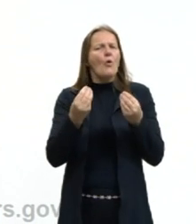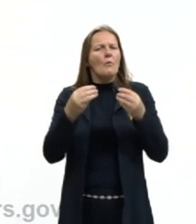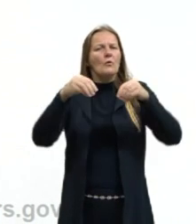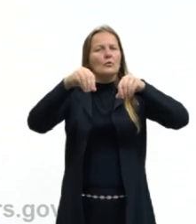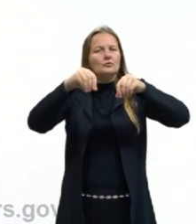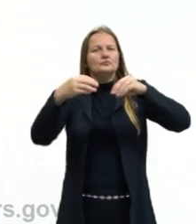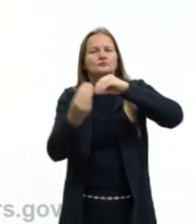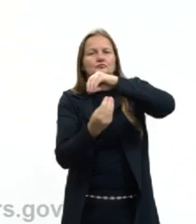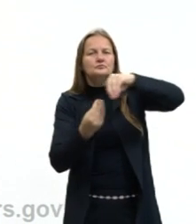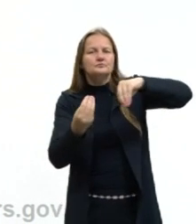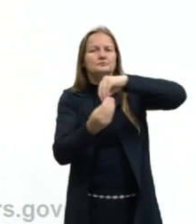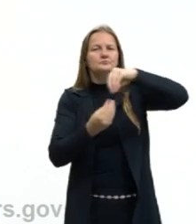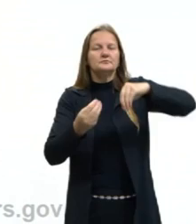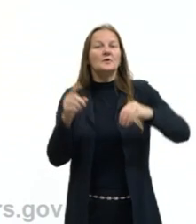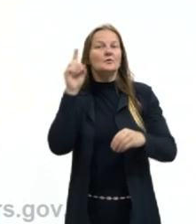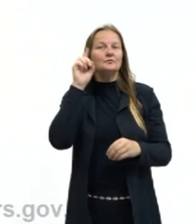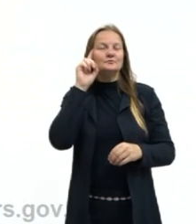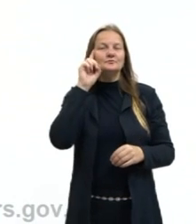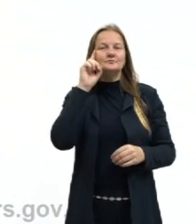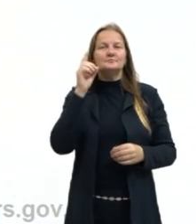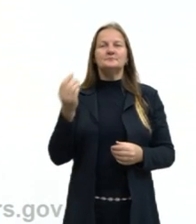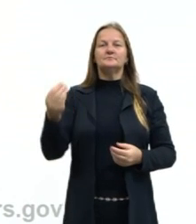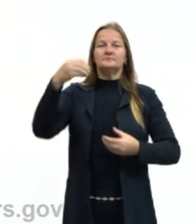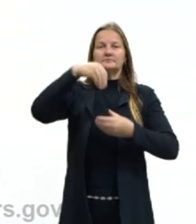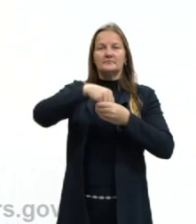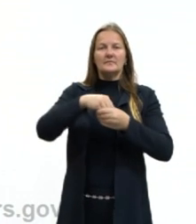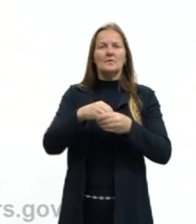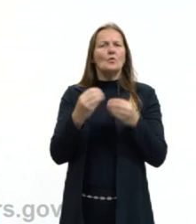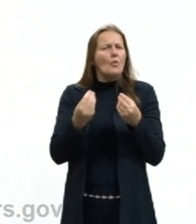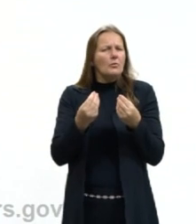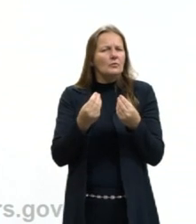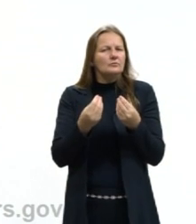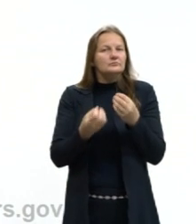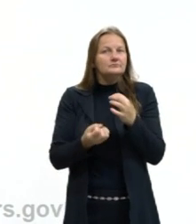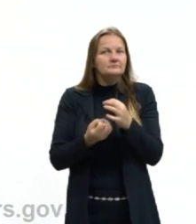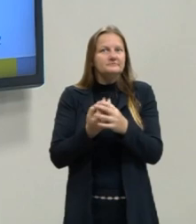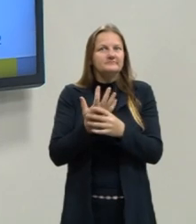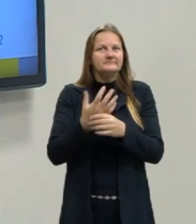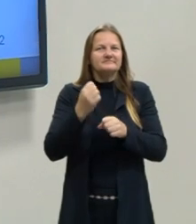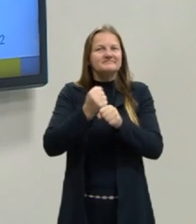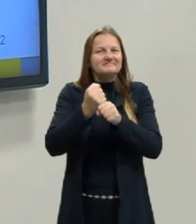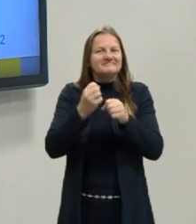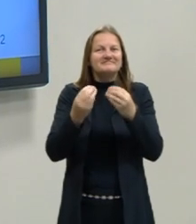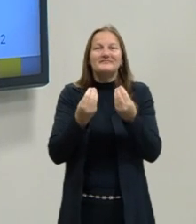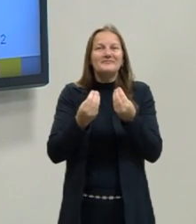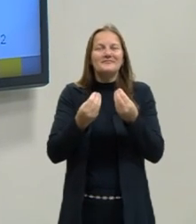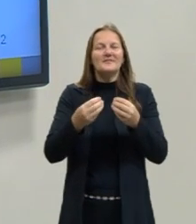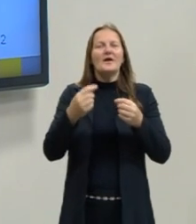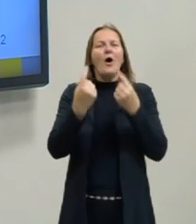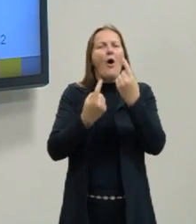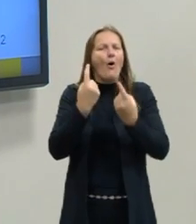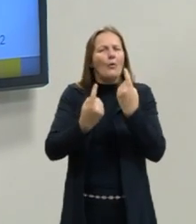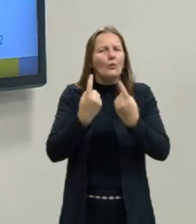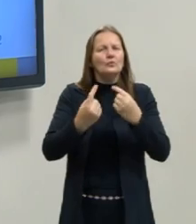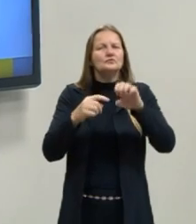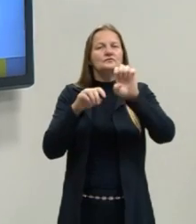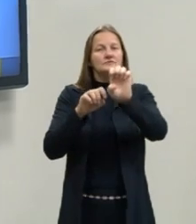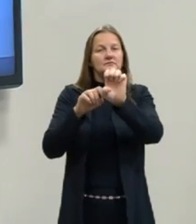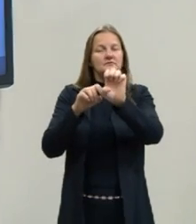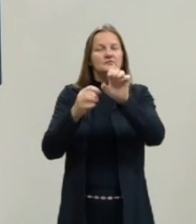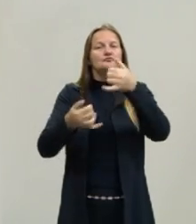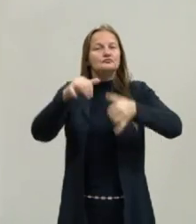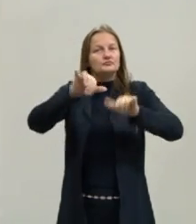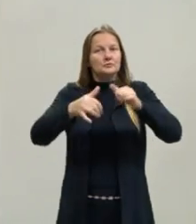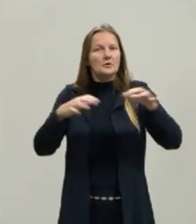inúmeros compostos do nosso dia a dia, eles são formados? Por que alguns elementos químicos tendem a se